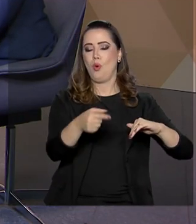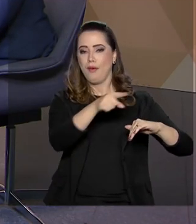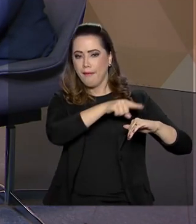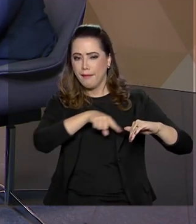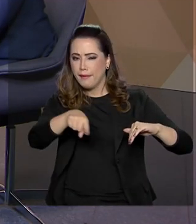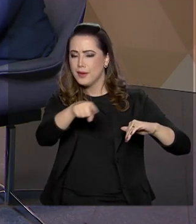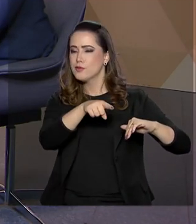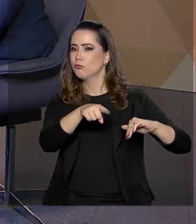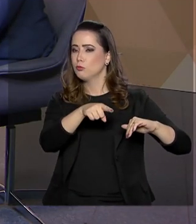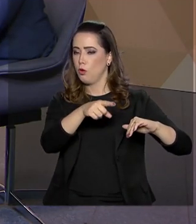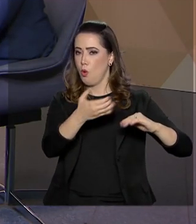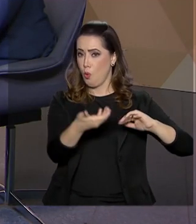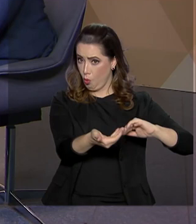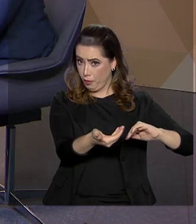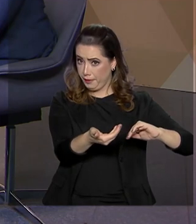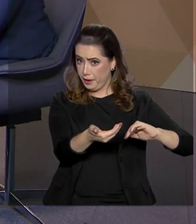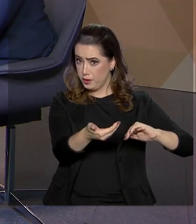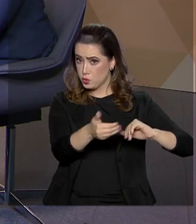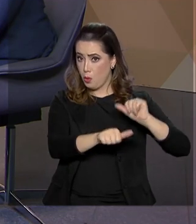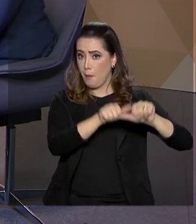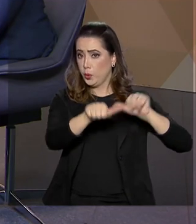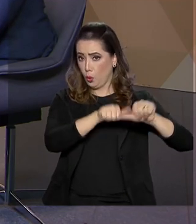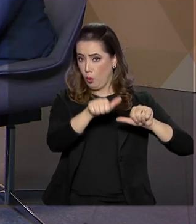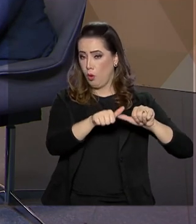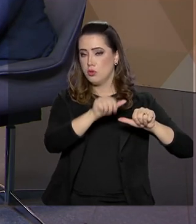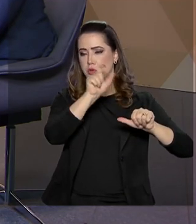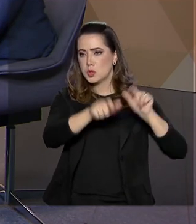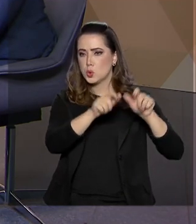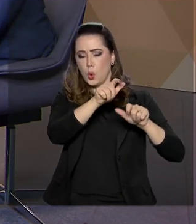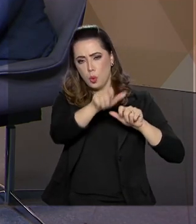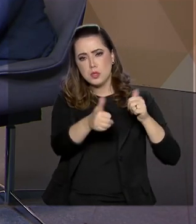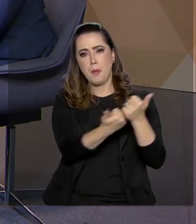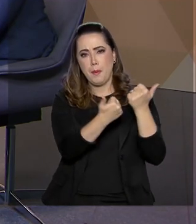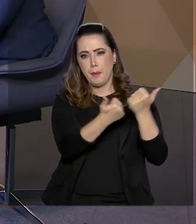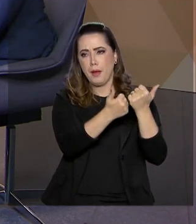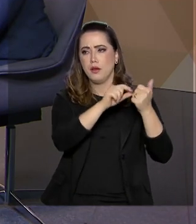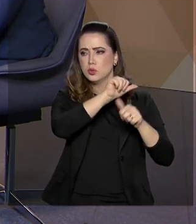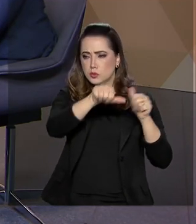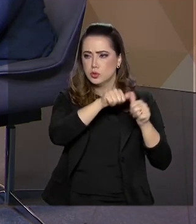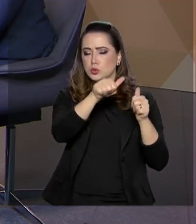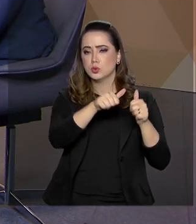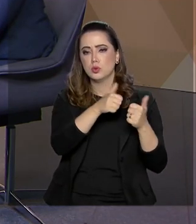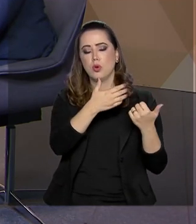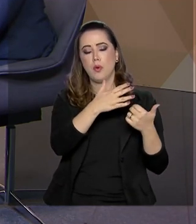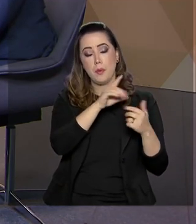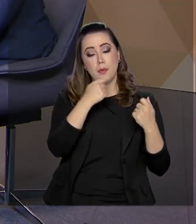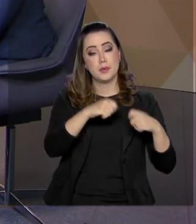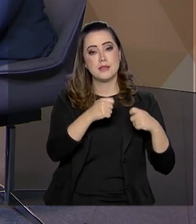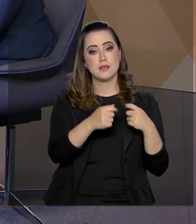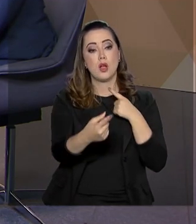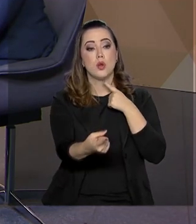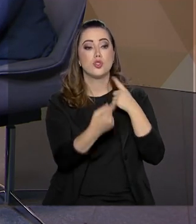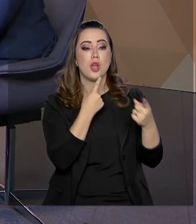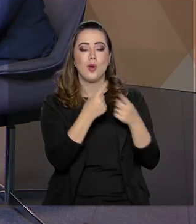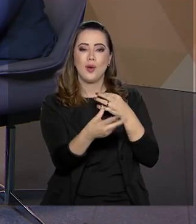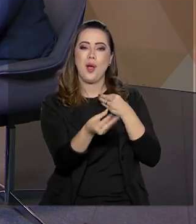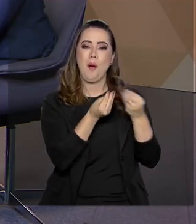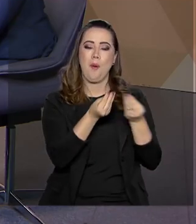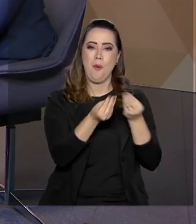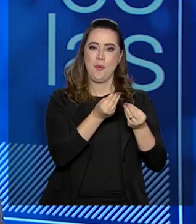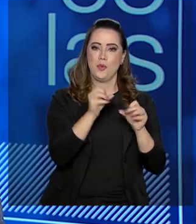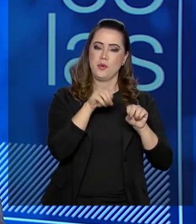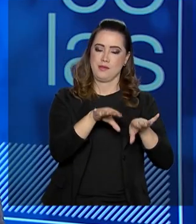uma grande renovação e algumas discussões estratégicas para a educação precisam ser orientadas, precisam ser dialogadas. Nos colocamos à